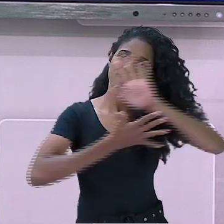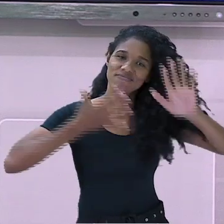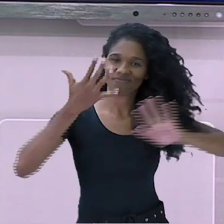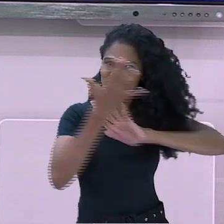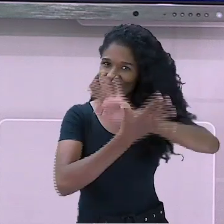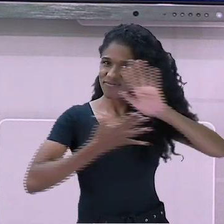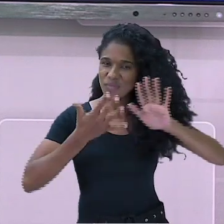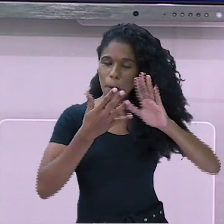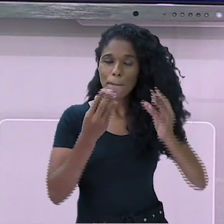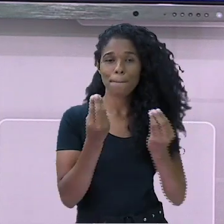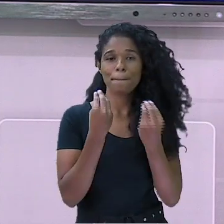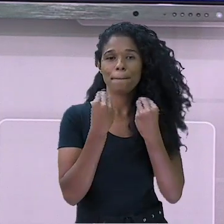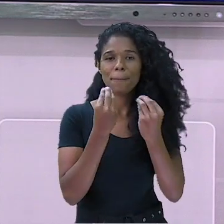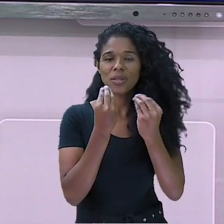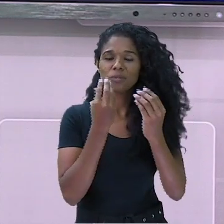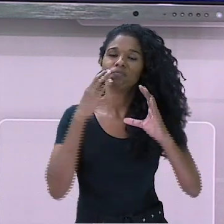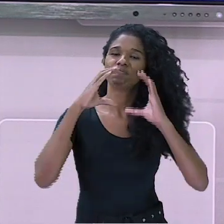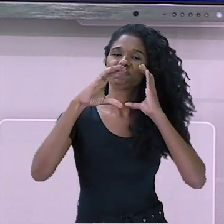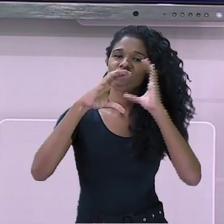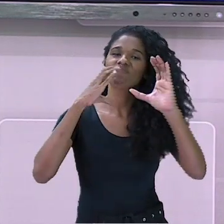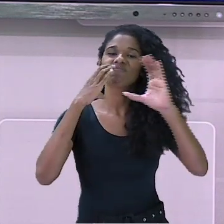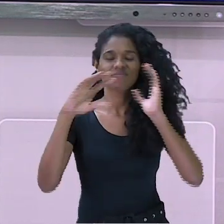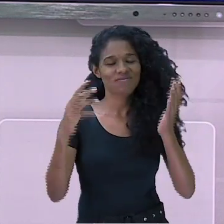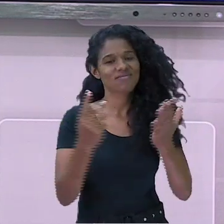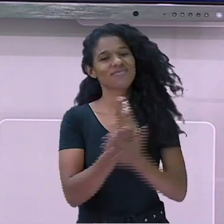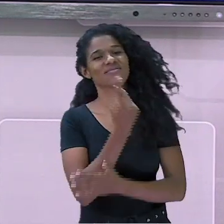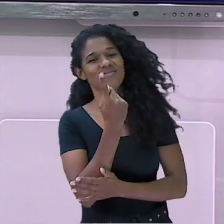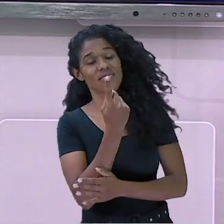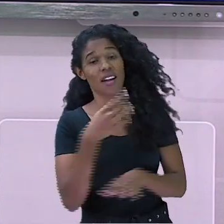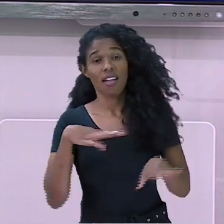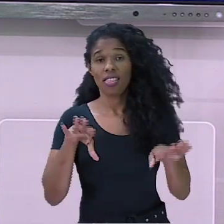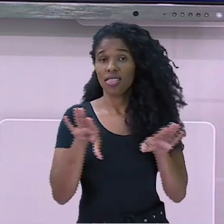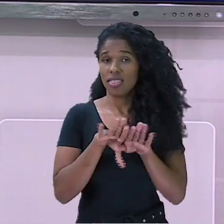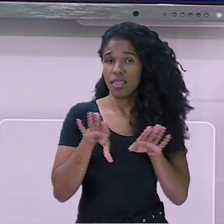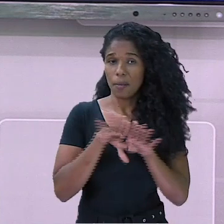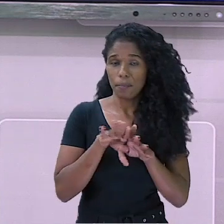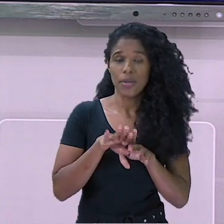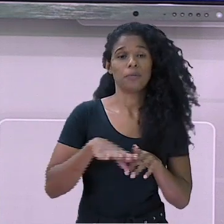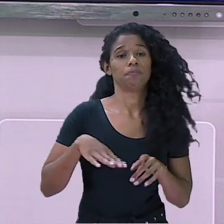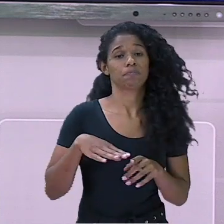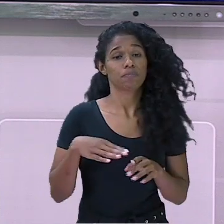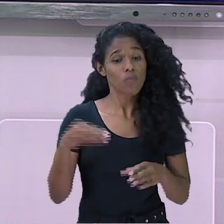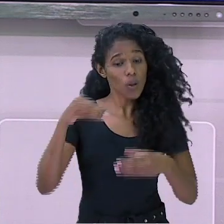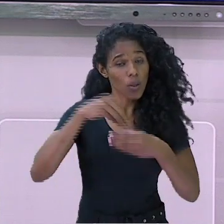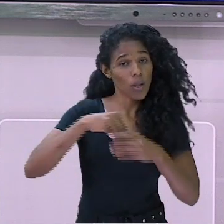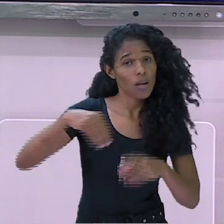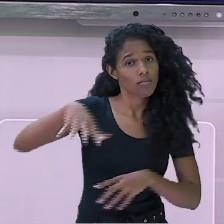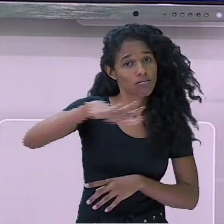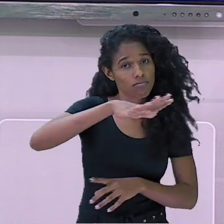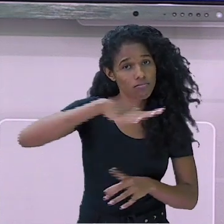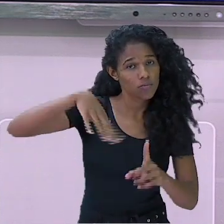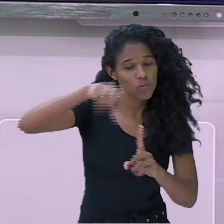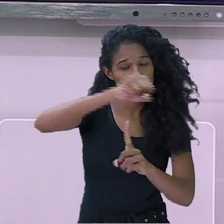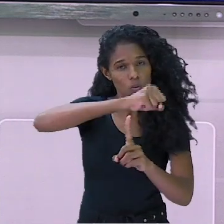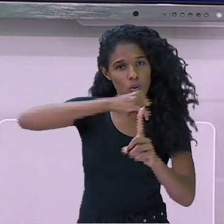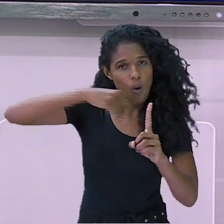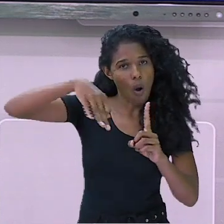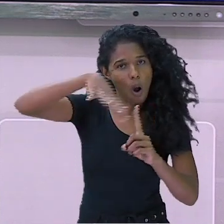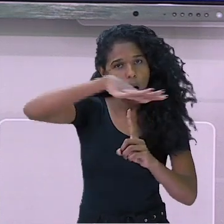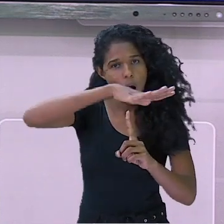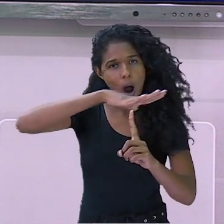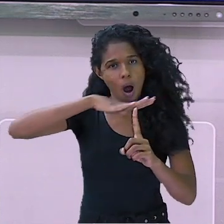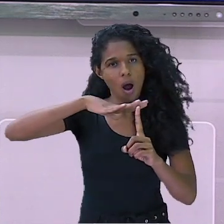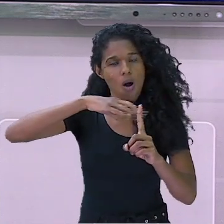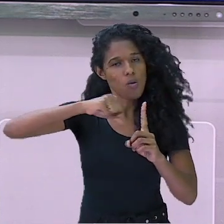libras, para se comunicar. Ainda na visão sociocultural, a pessoa com deficiência auditiva é